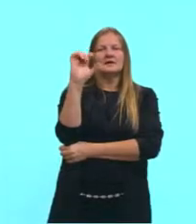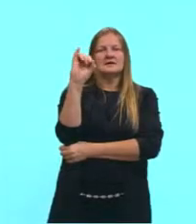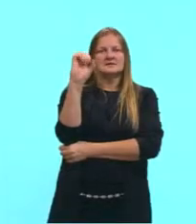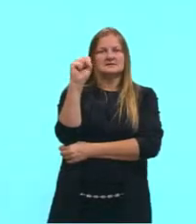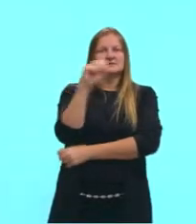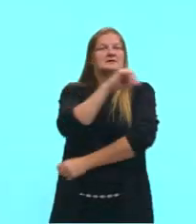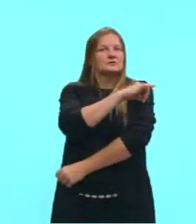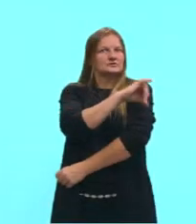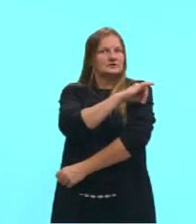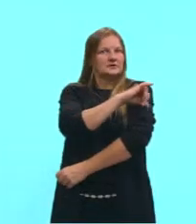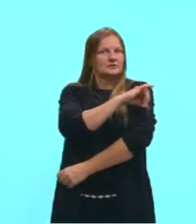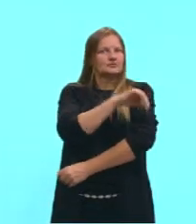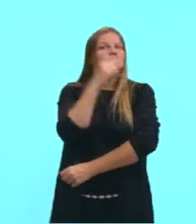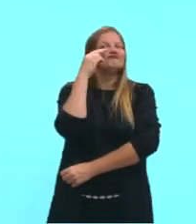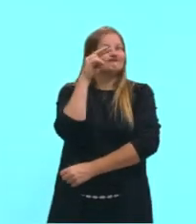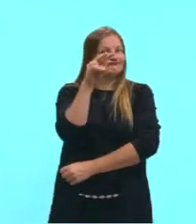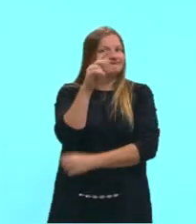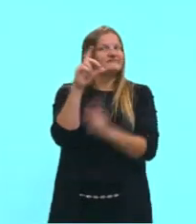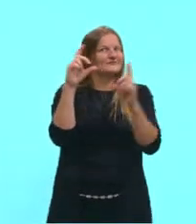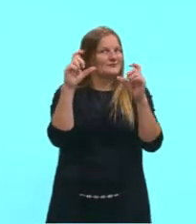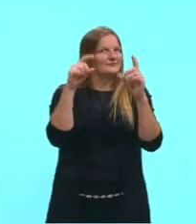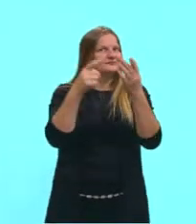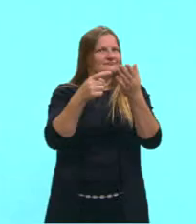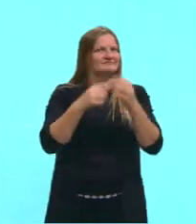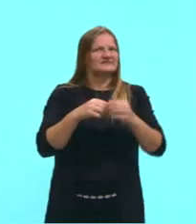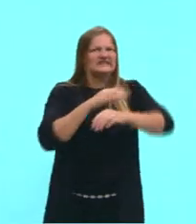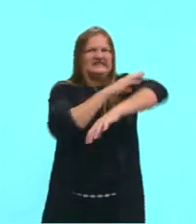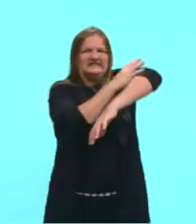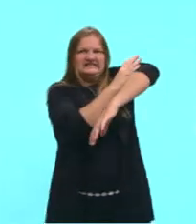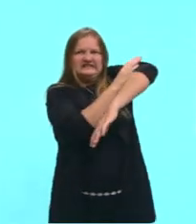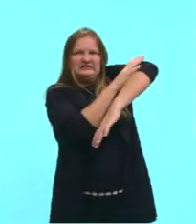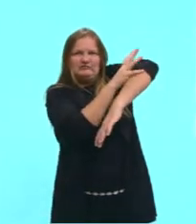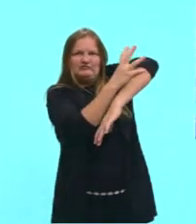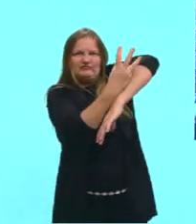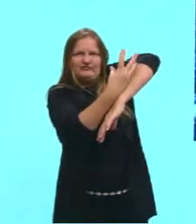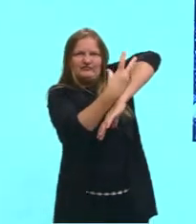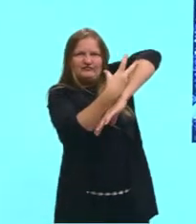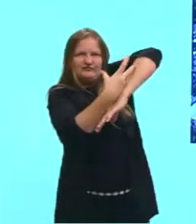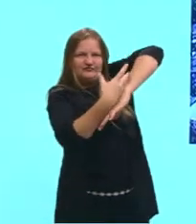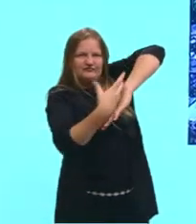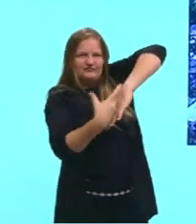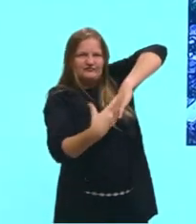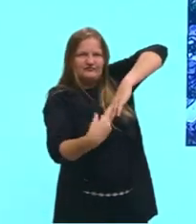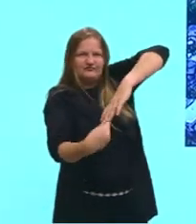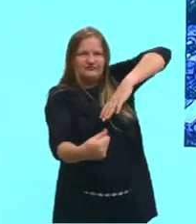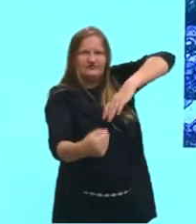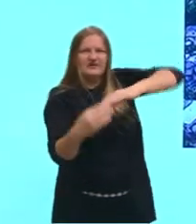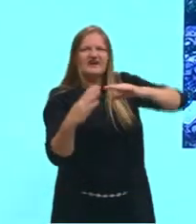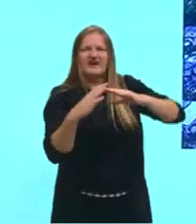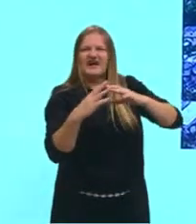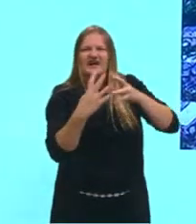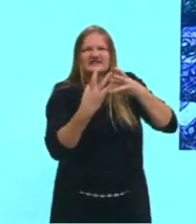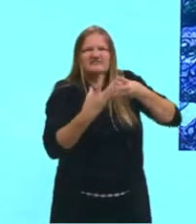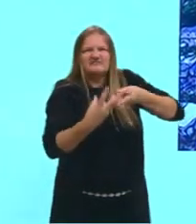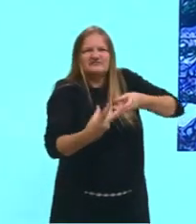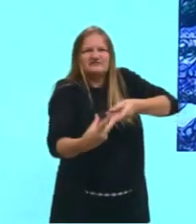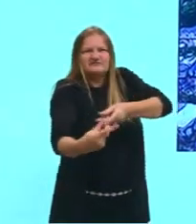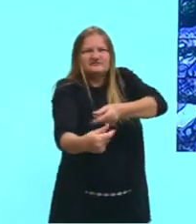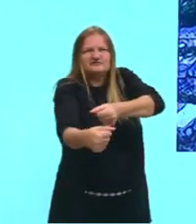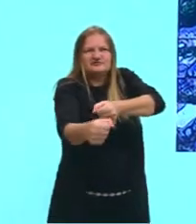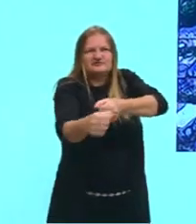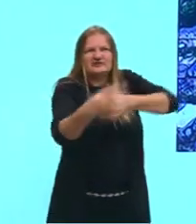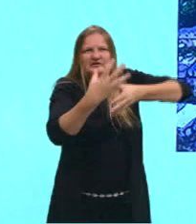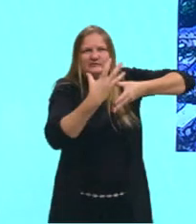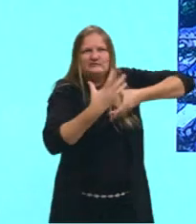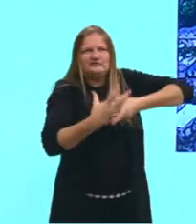o morro, né? Simplesmente desbarrancou e veio. O que estava embaixo foi levado, certo, gurizada?